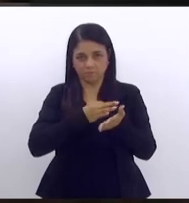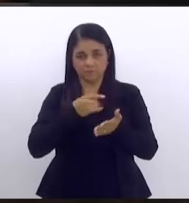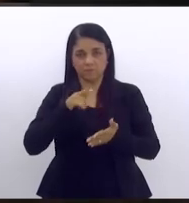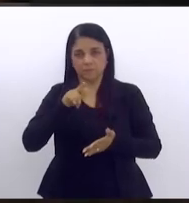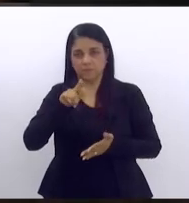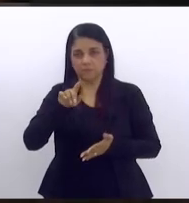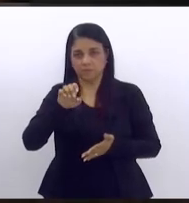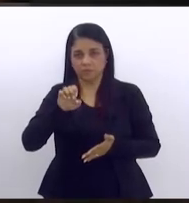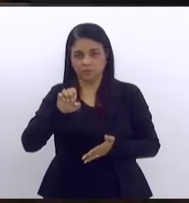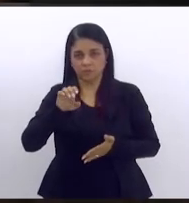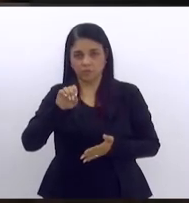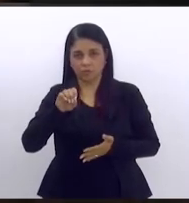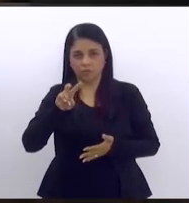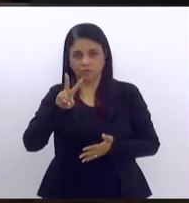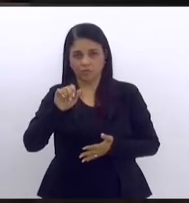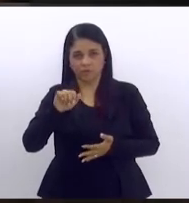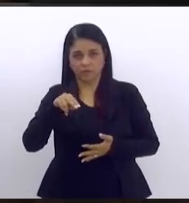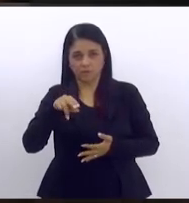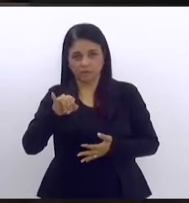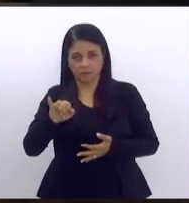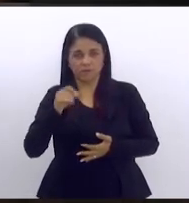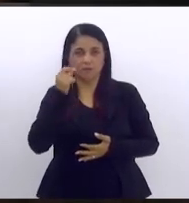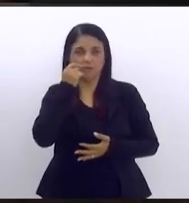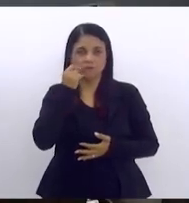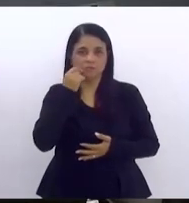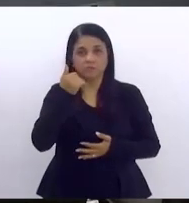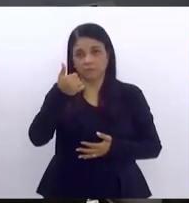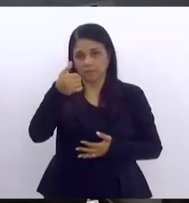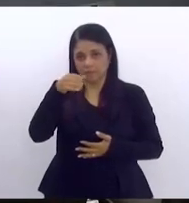Giovanni Ratim, que dispõe de 10 minutos.